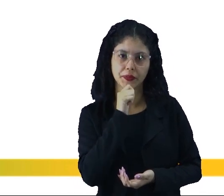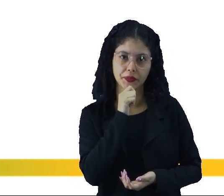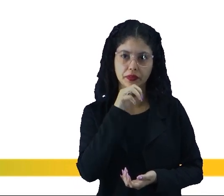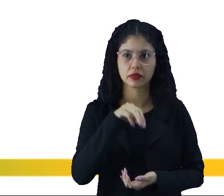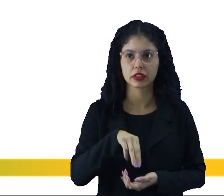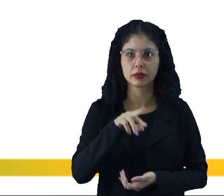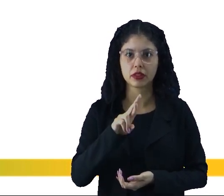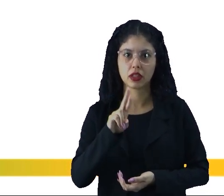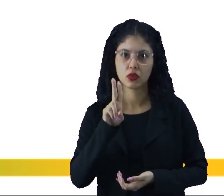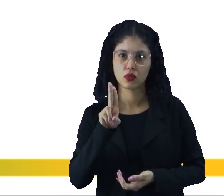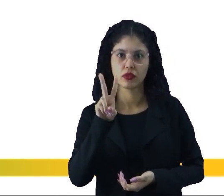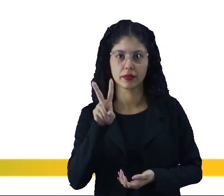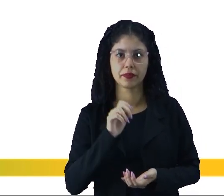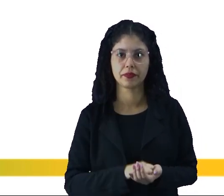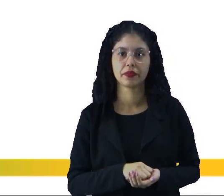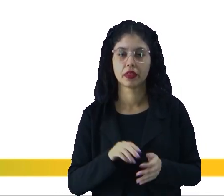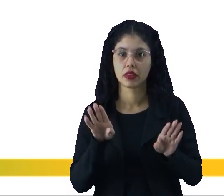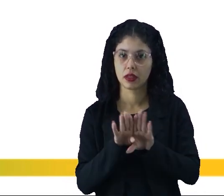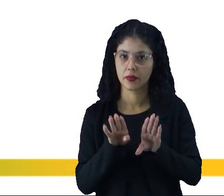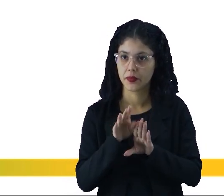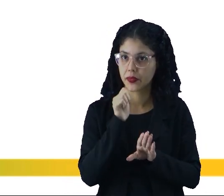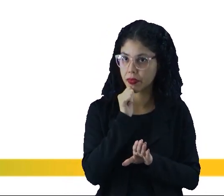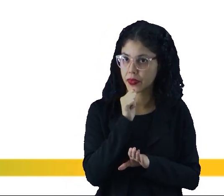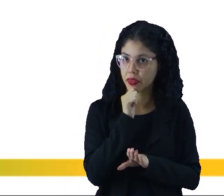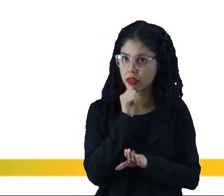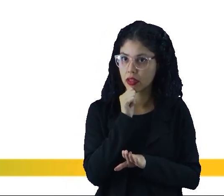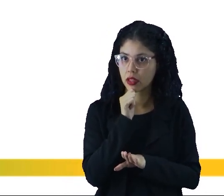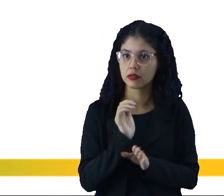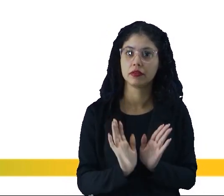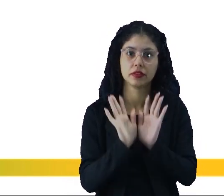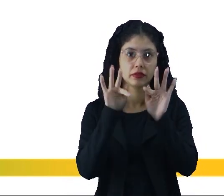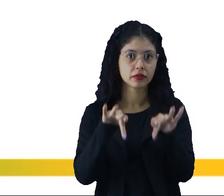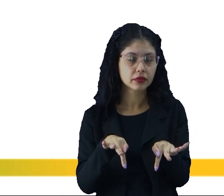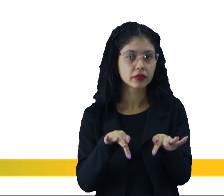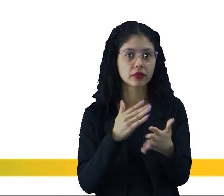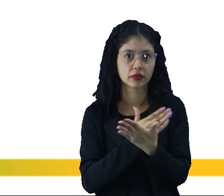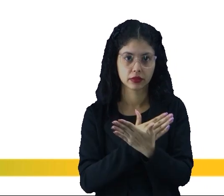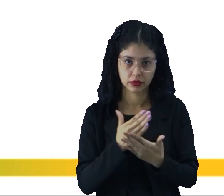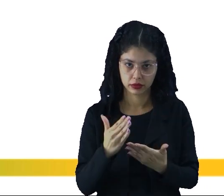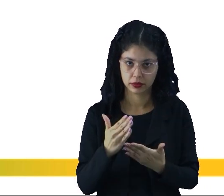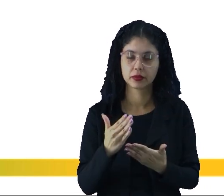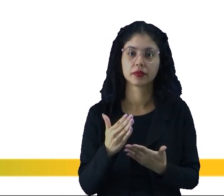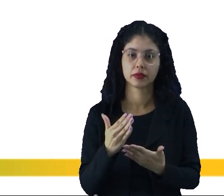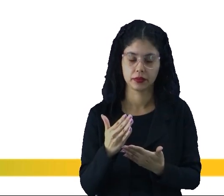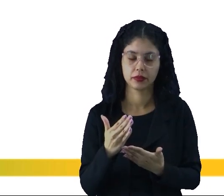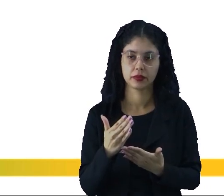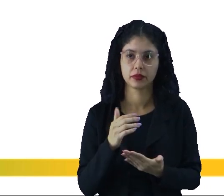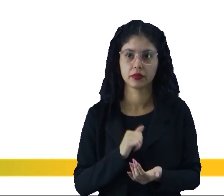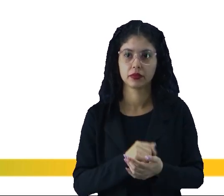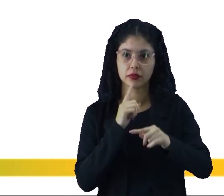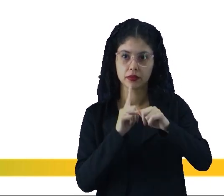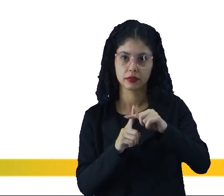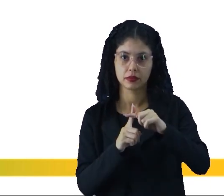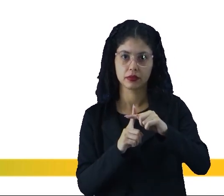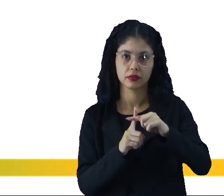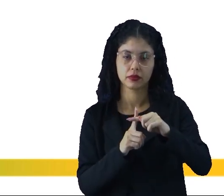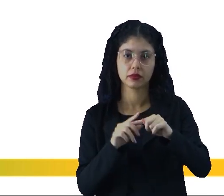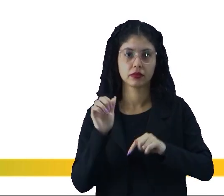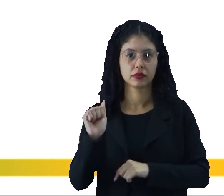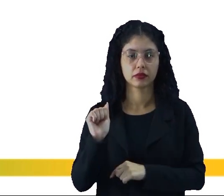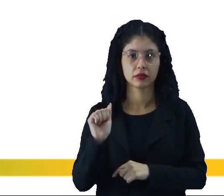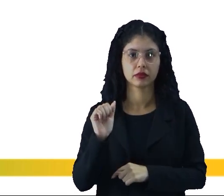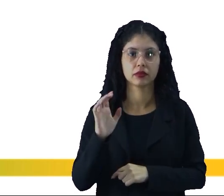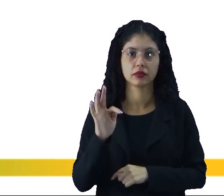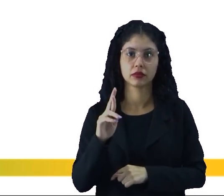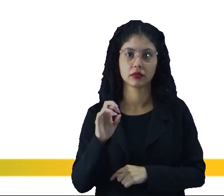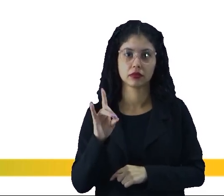do MRUV. E nós temos aqui que o V é velocidade final, V0 velocidade inicial, o A